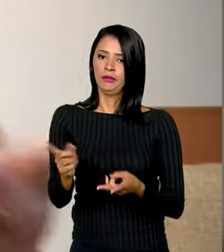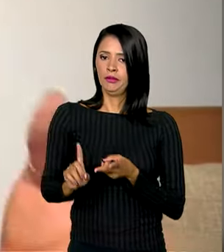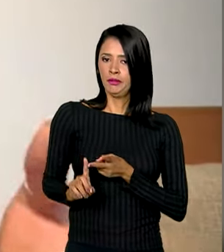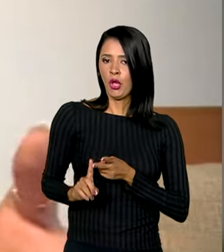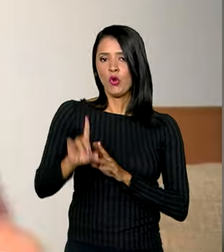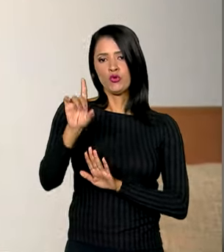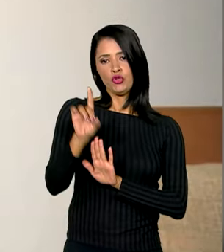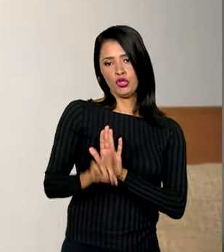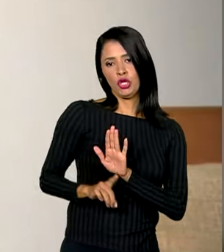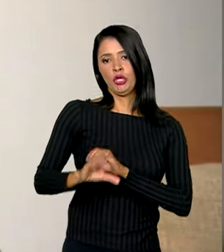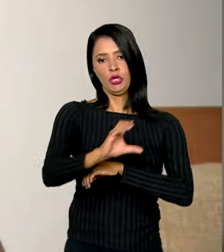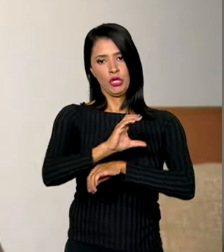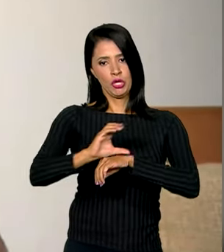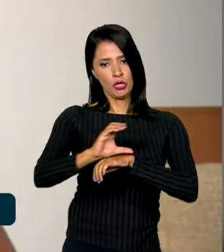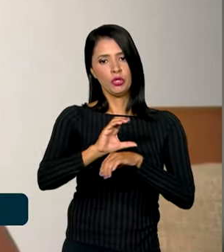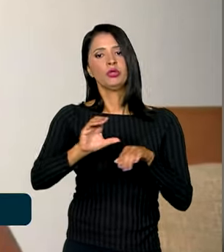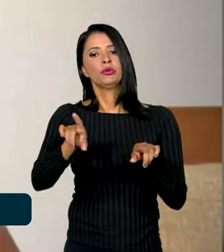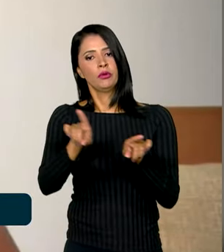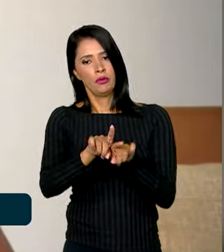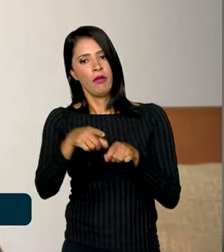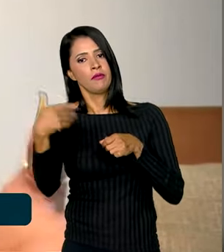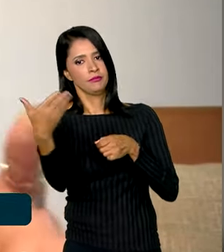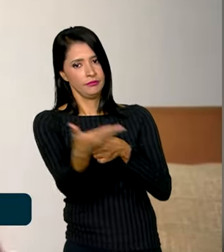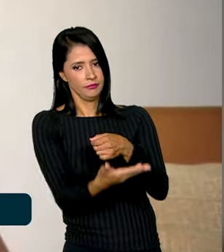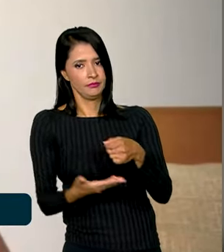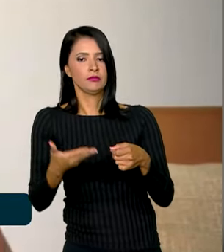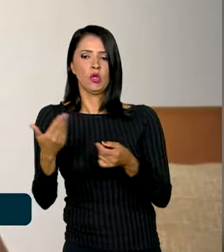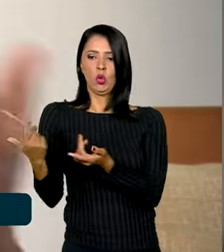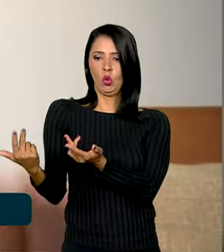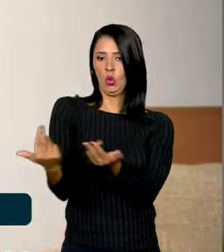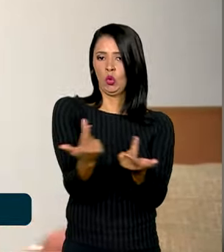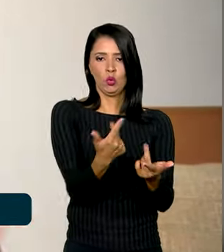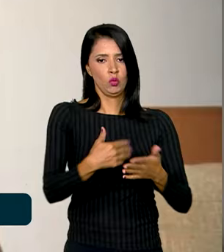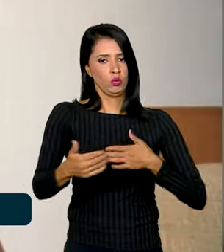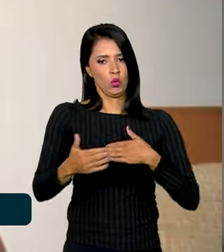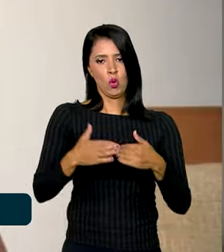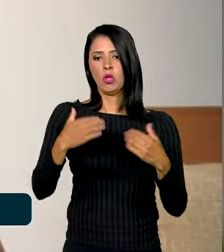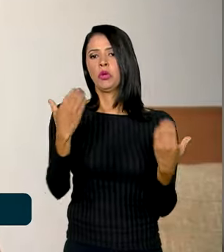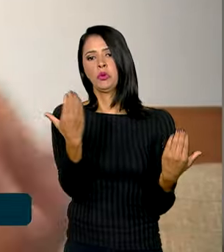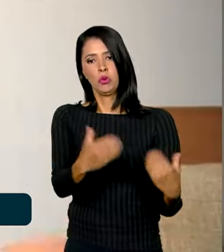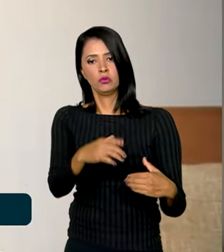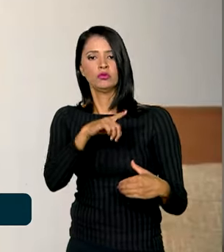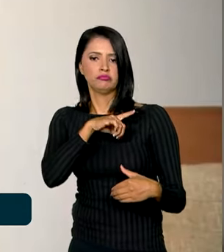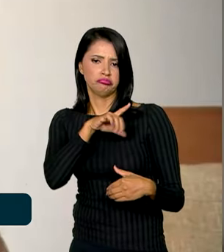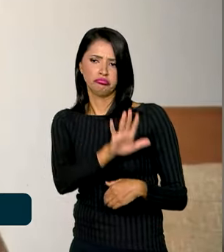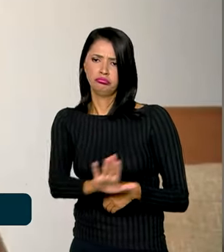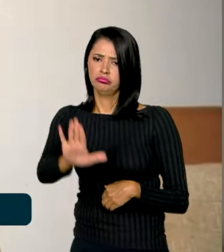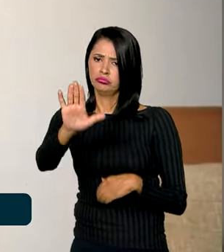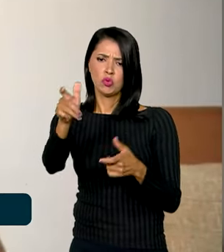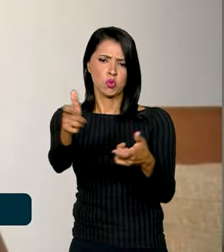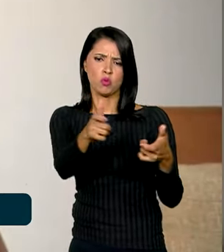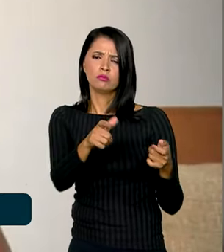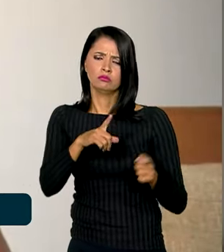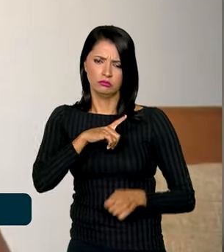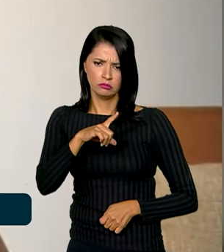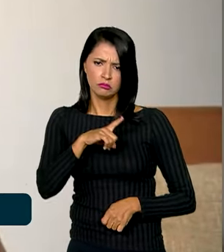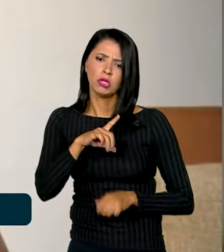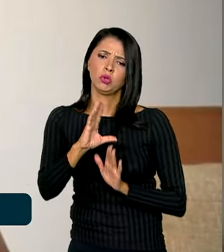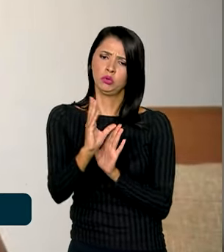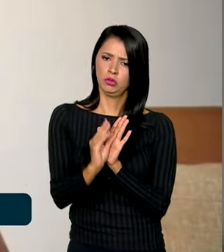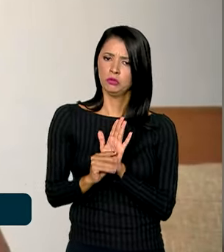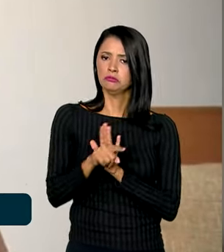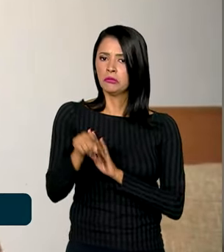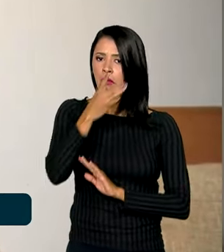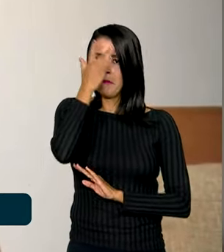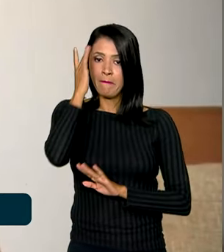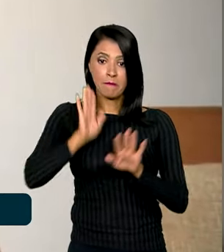parte do direito constitucional, que é aquilo que é comum a todo e qualquer concurso, seja em âmbito nacional, local e estadual. Então, os candidatos